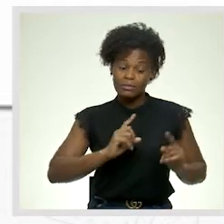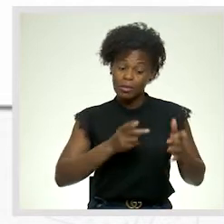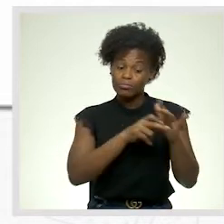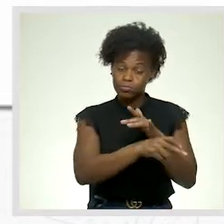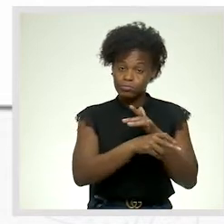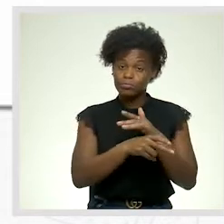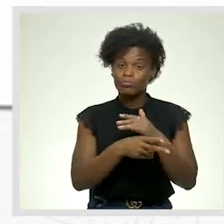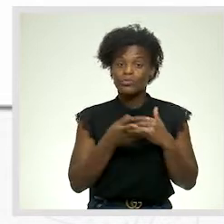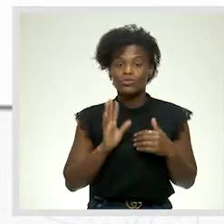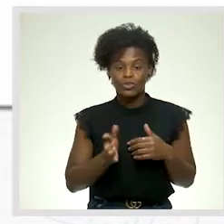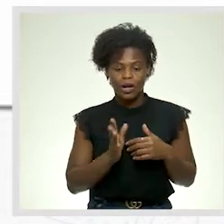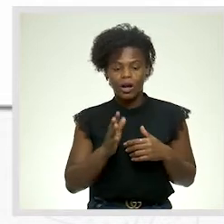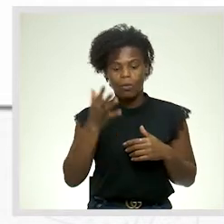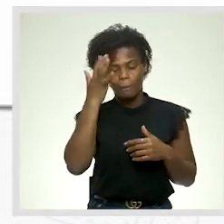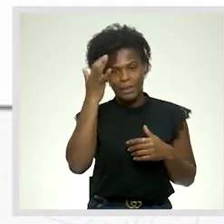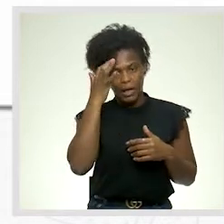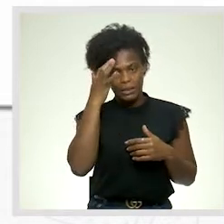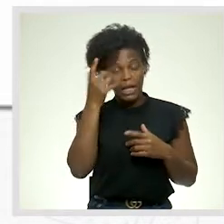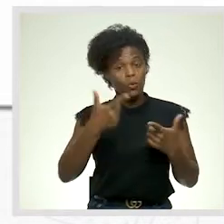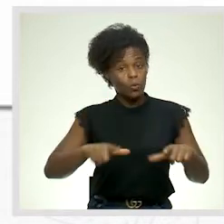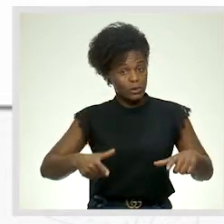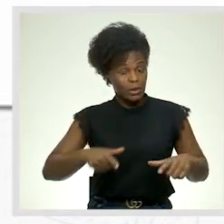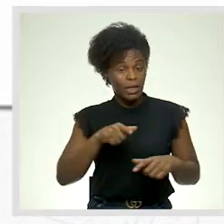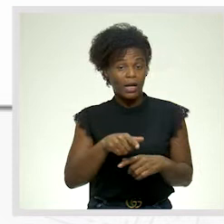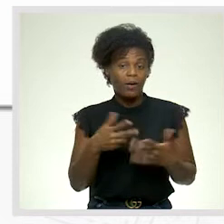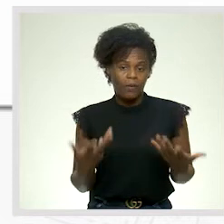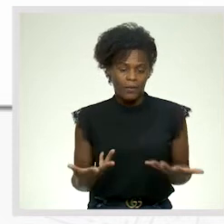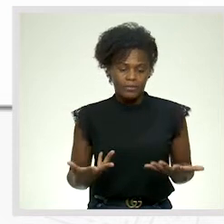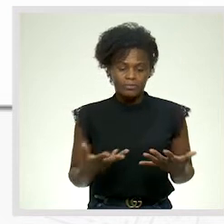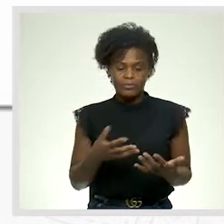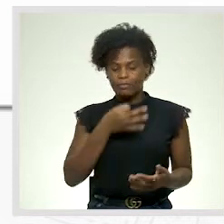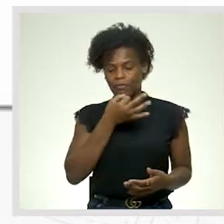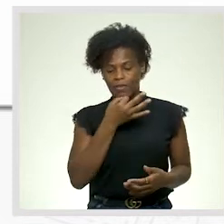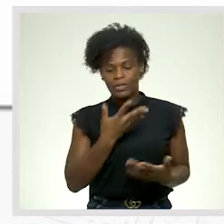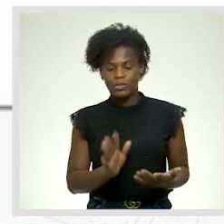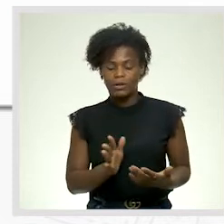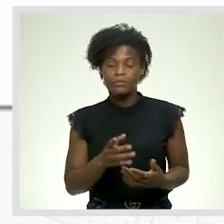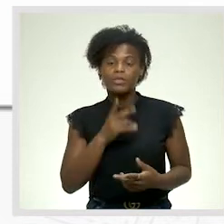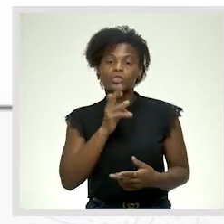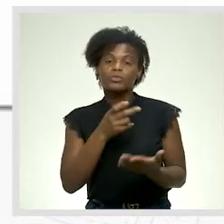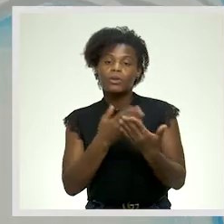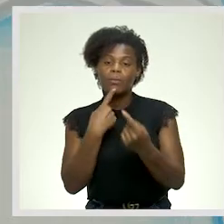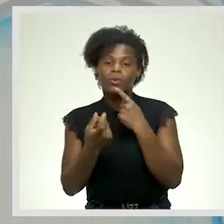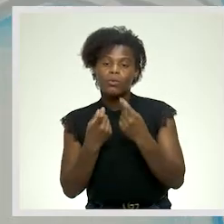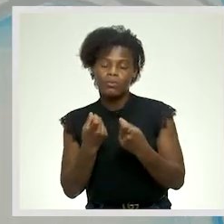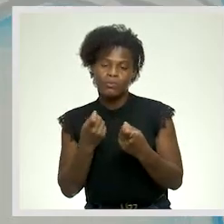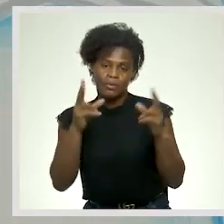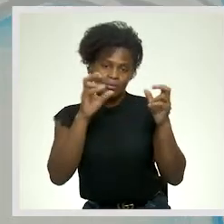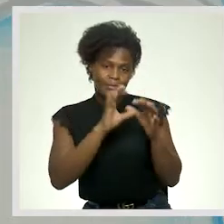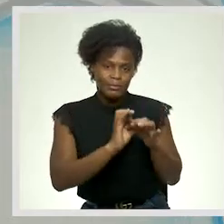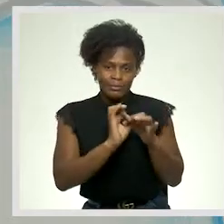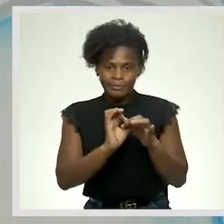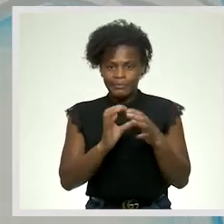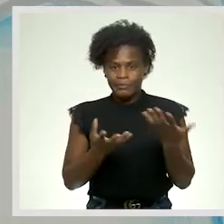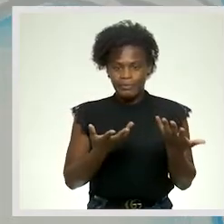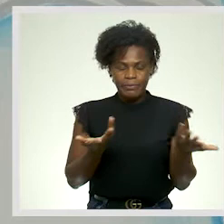na competência linguística desta feita para respondermos às perguntas relacionadas